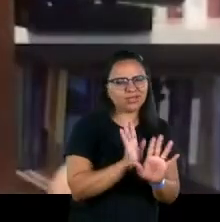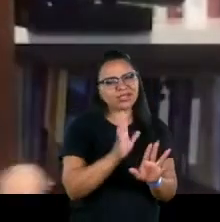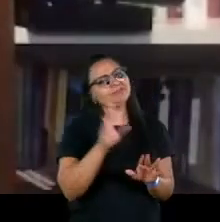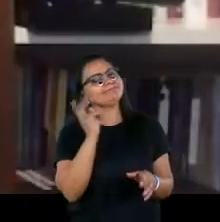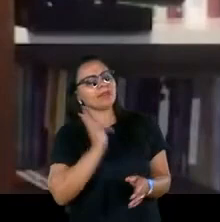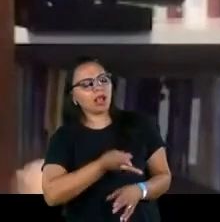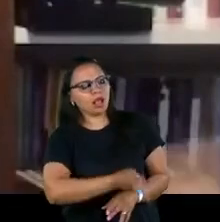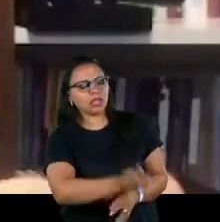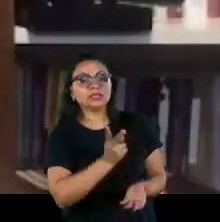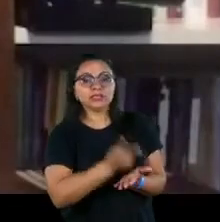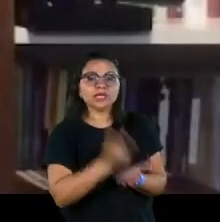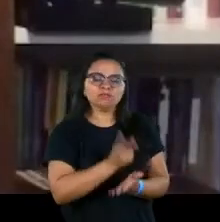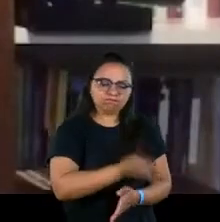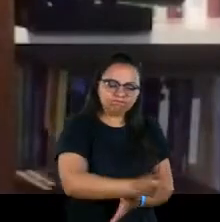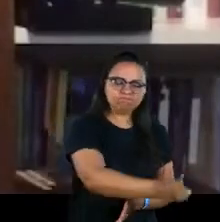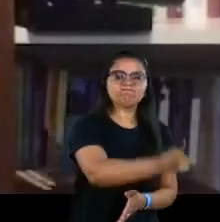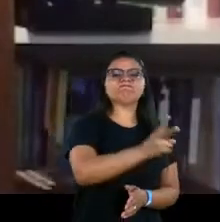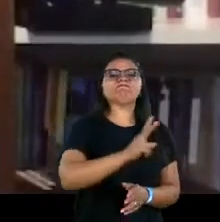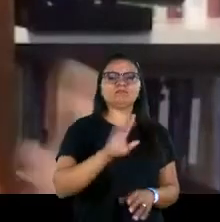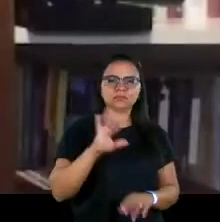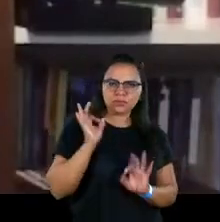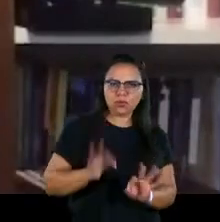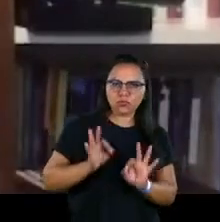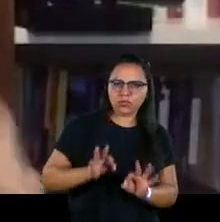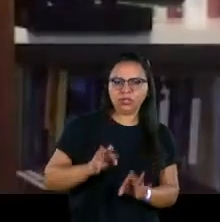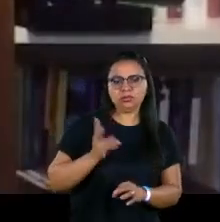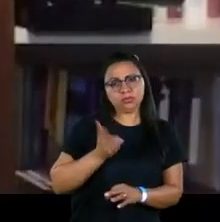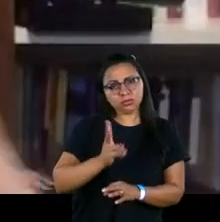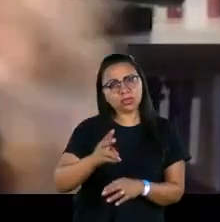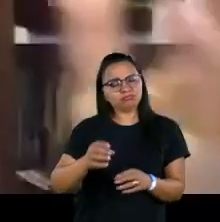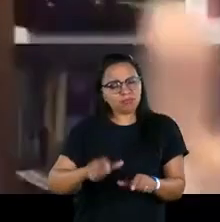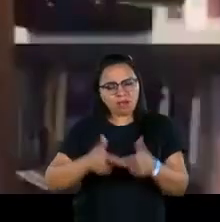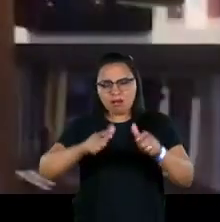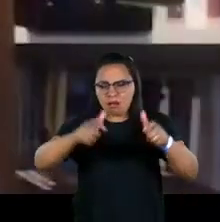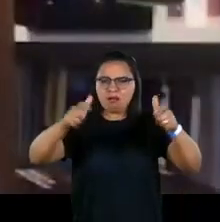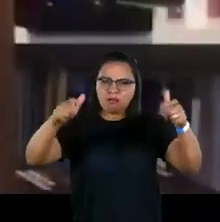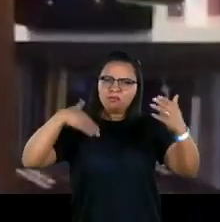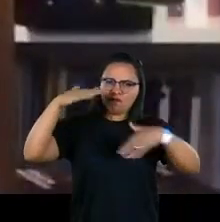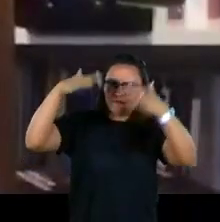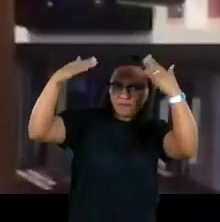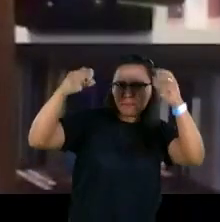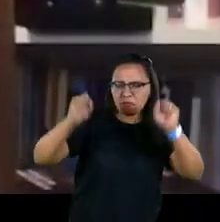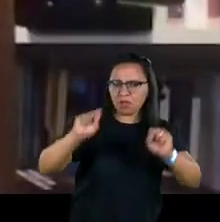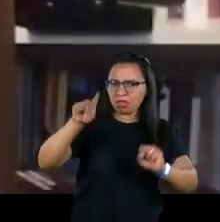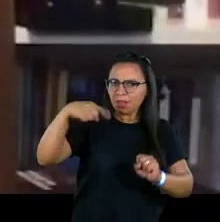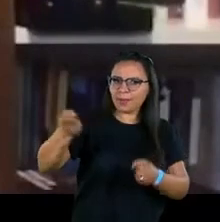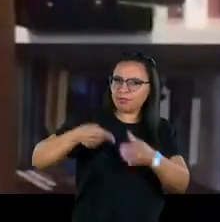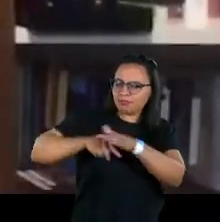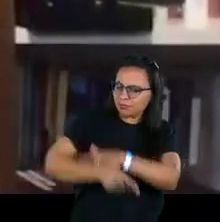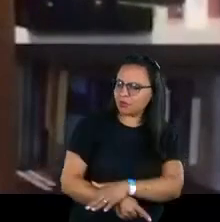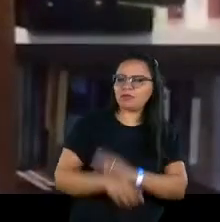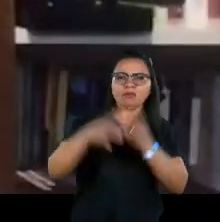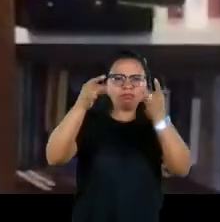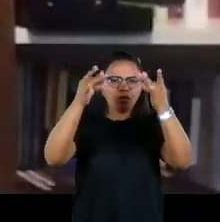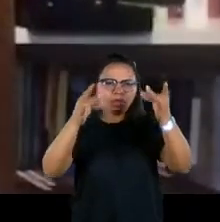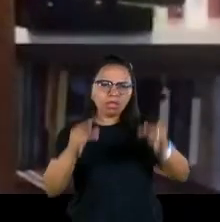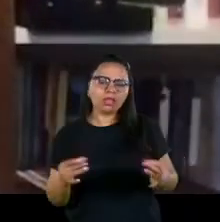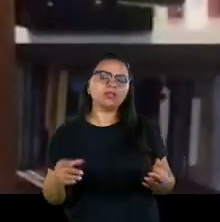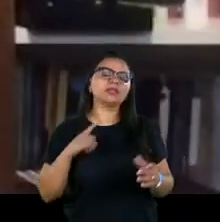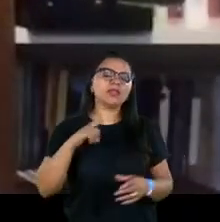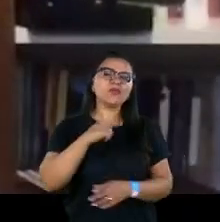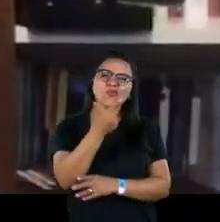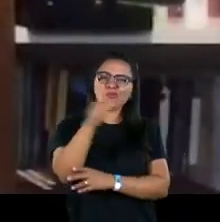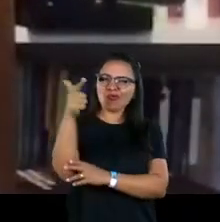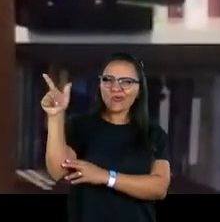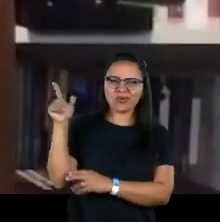coisa permanente, uma coisa que veio funcionando. Isso se ampliou, se desenvolveu, a gente pode depois aprofundar e ter outros